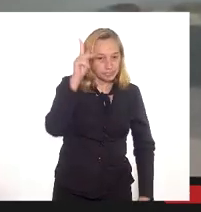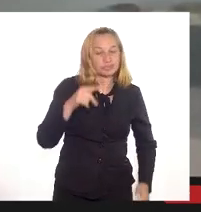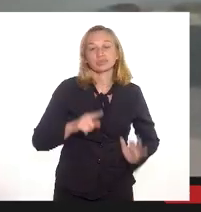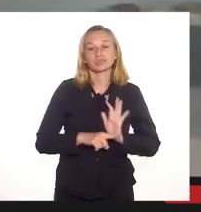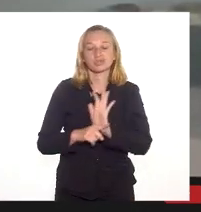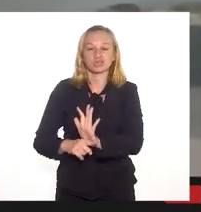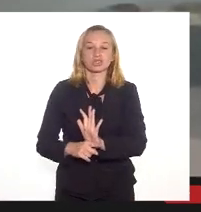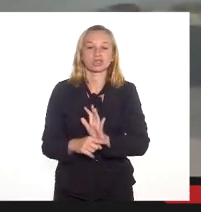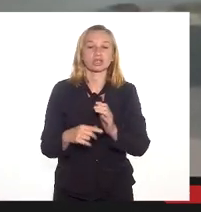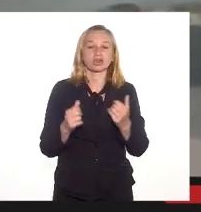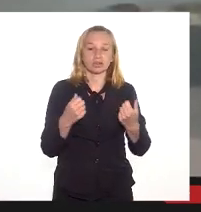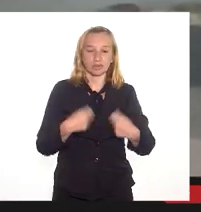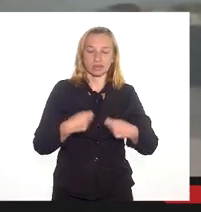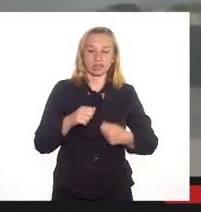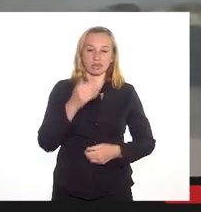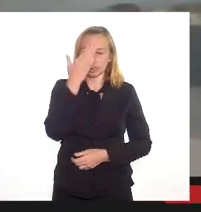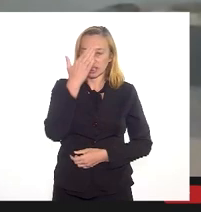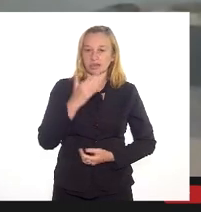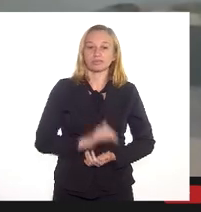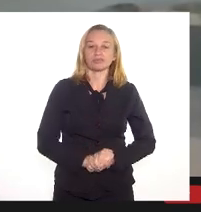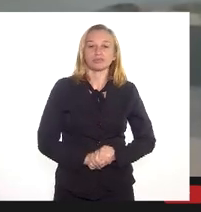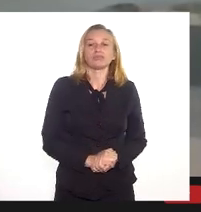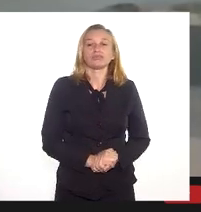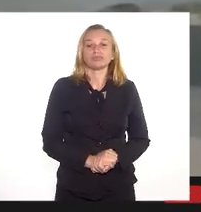para ajudar no que for possível. Obrigado.